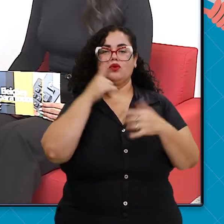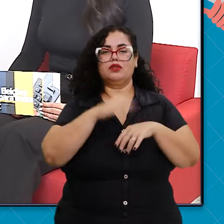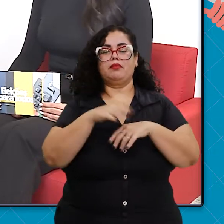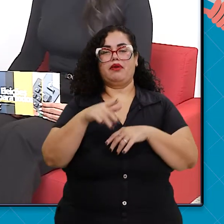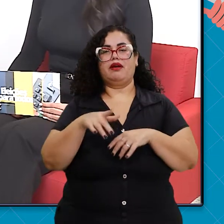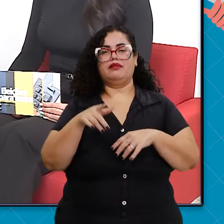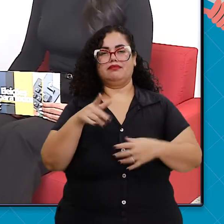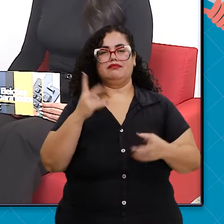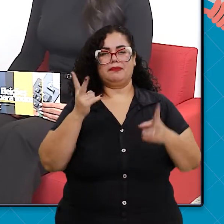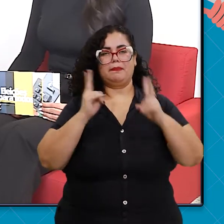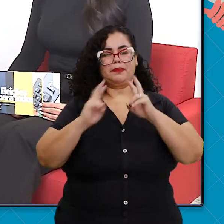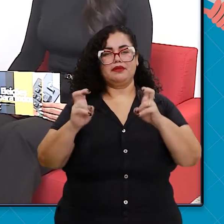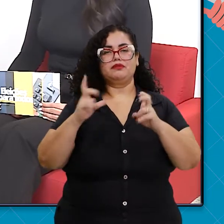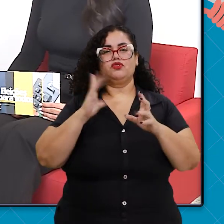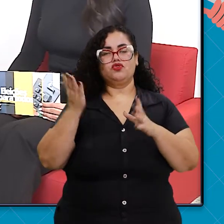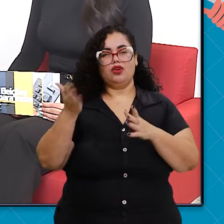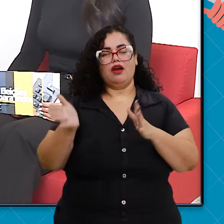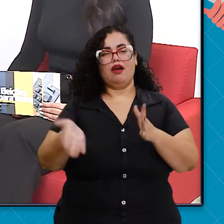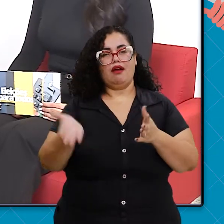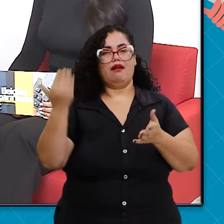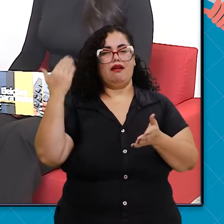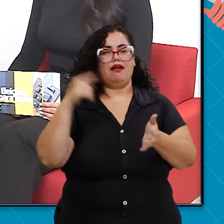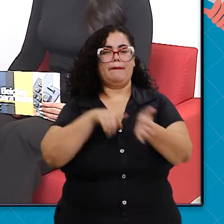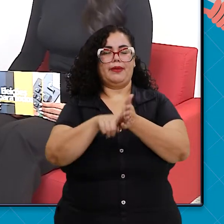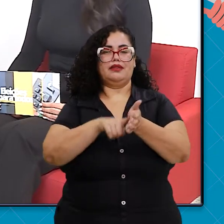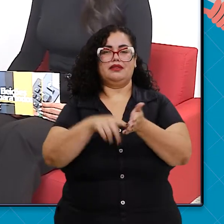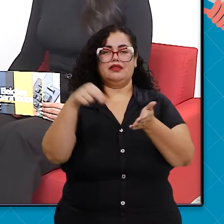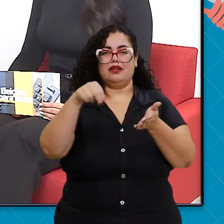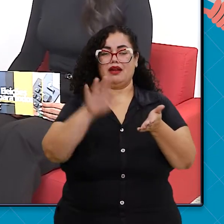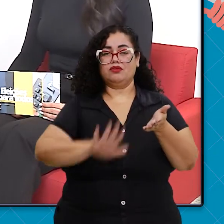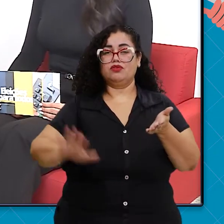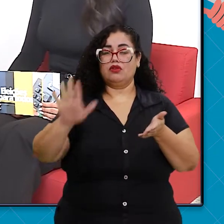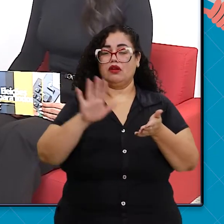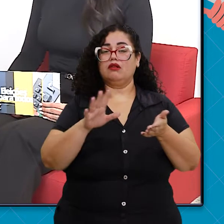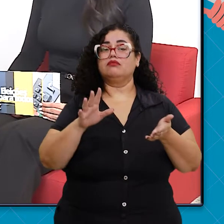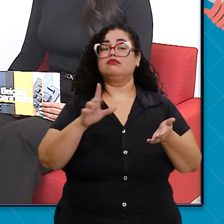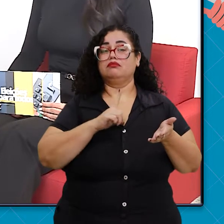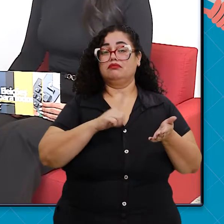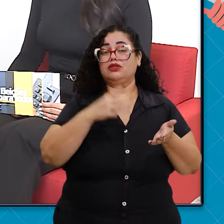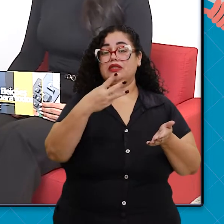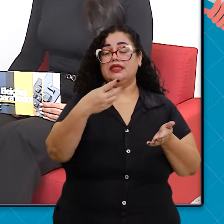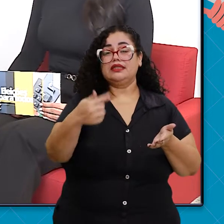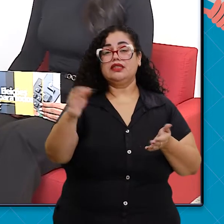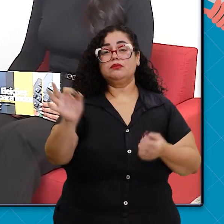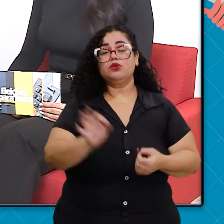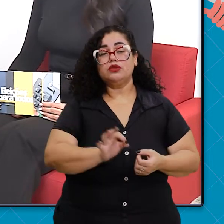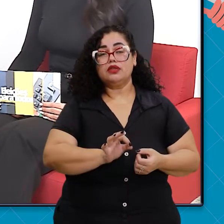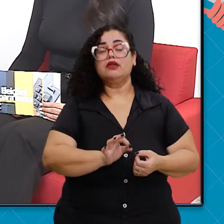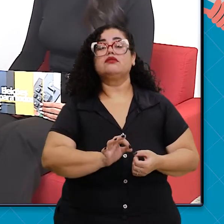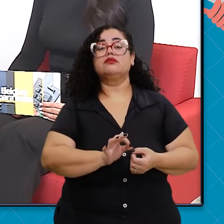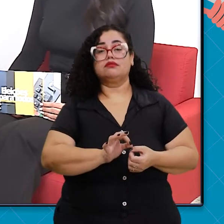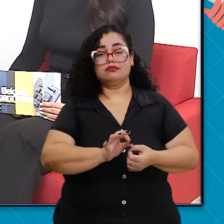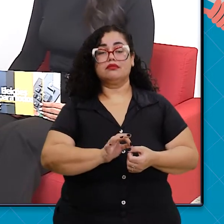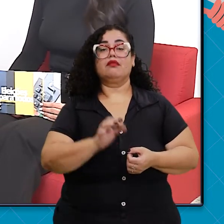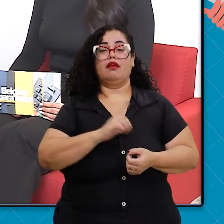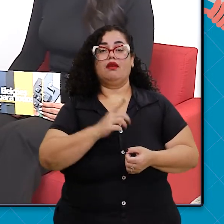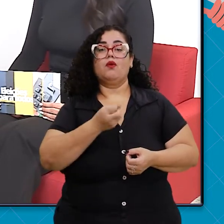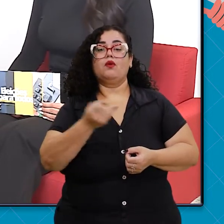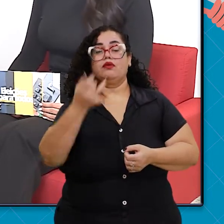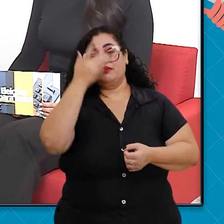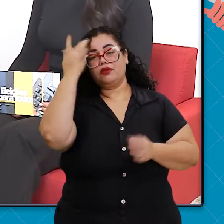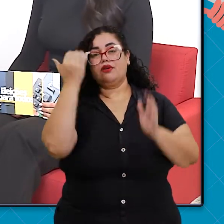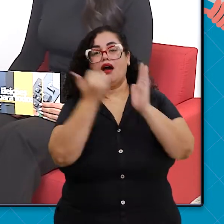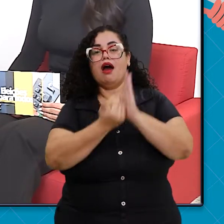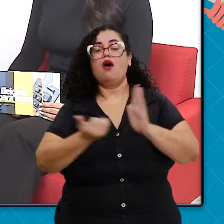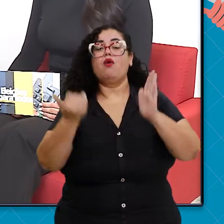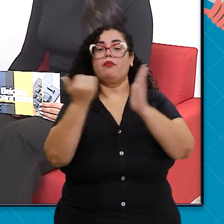ter uma ideia, saiu agora uma pesquisa nacional onde 37% foi a quantidade que aumentou